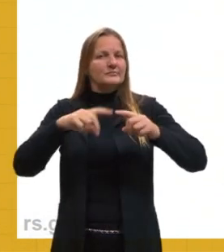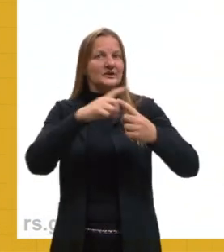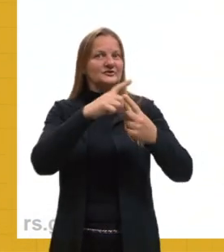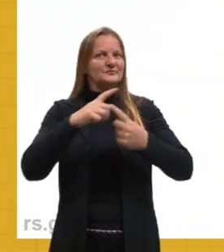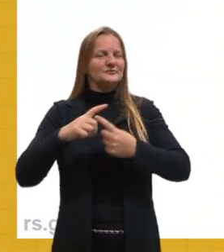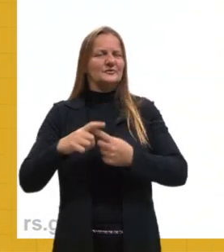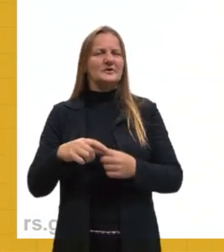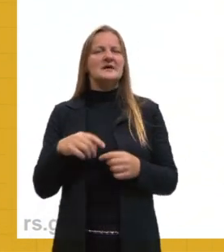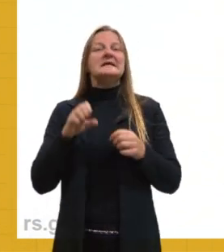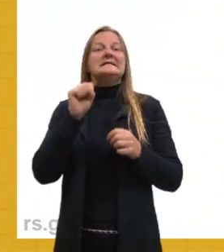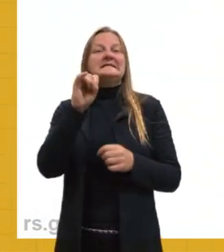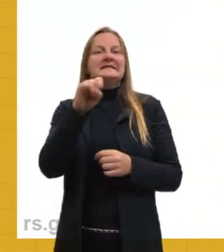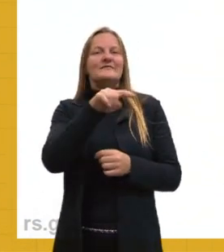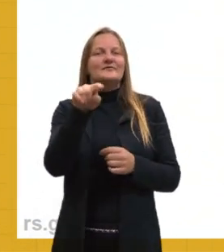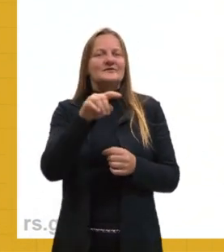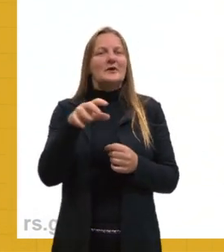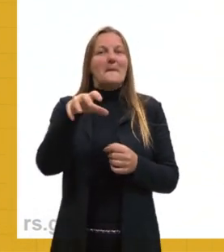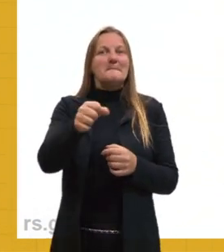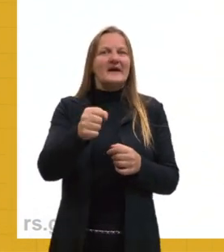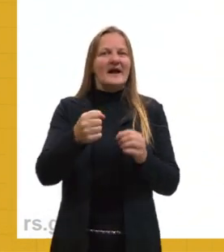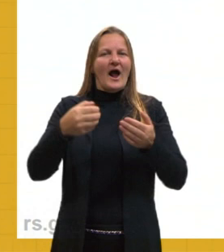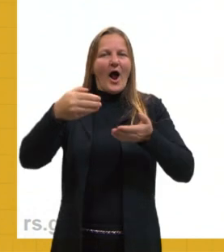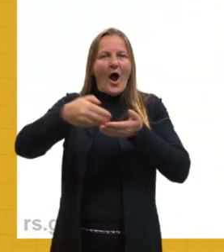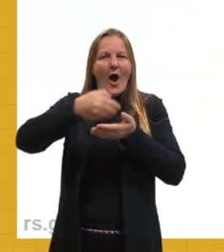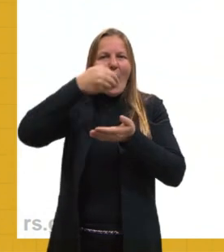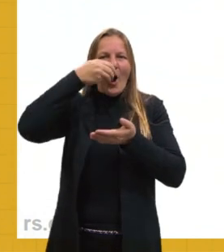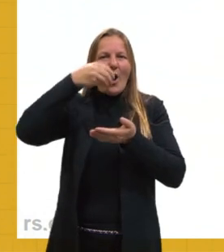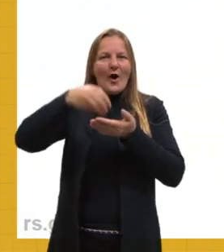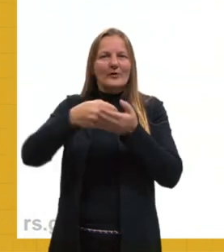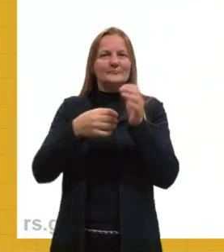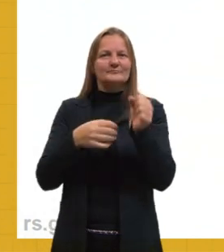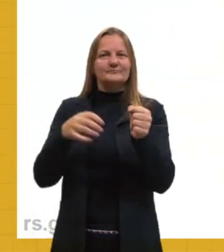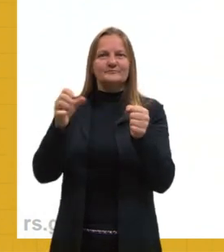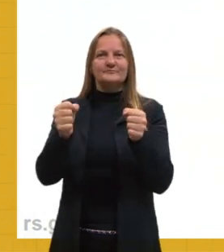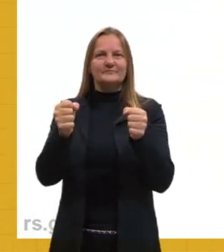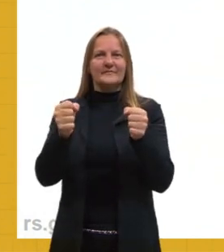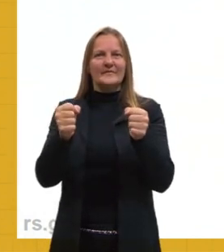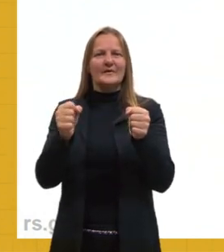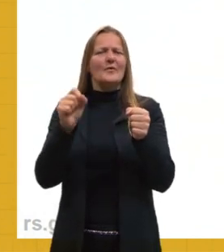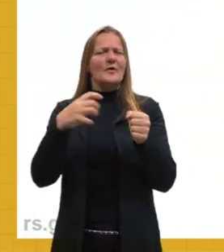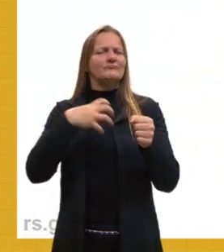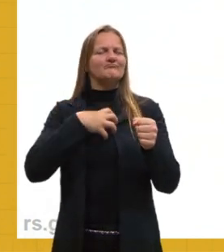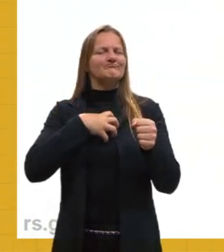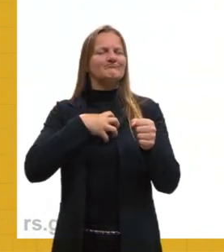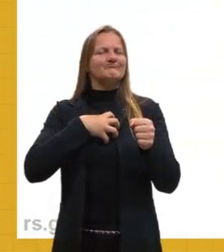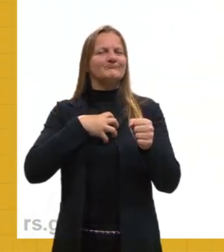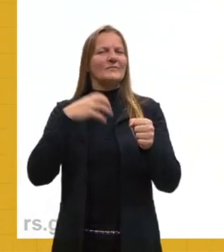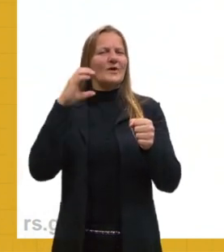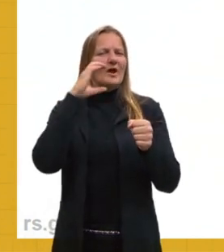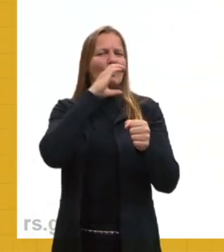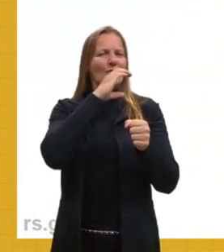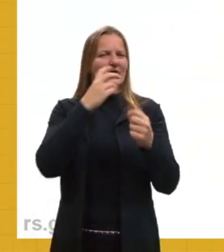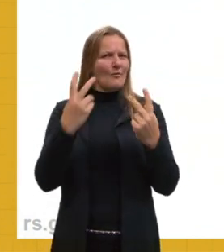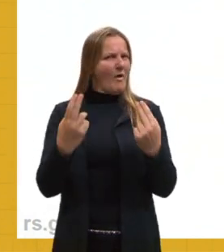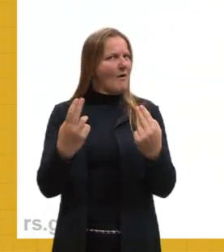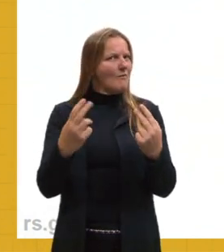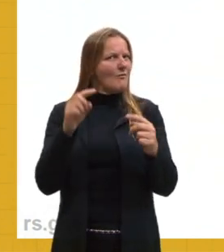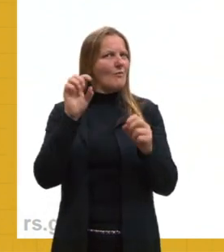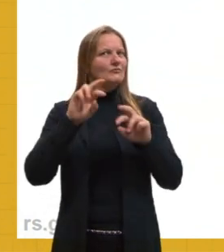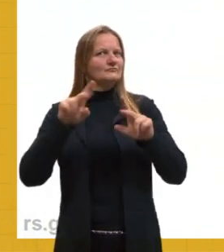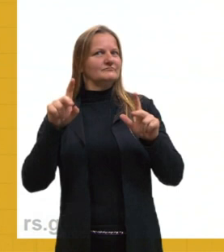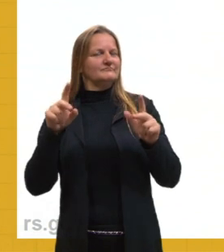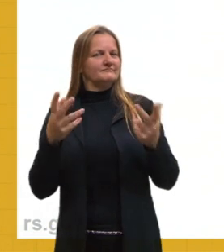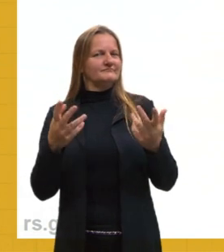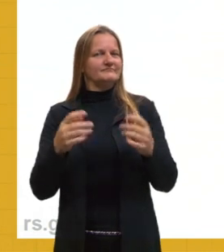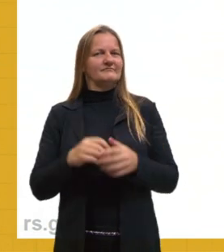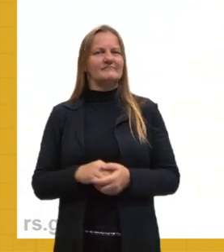pegar essas duas colheres nas mãos, uma em cada, a sensação térmica percebida é a mesma? Então,